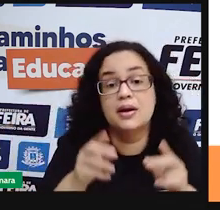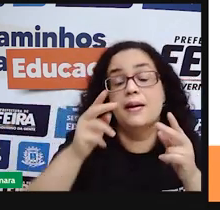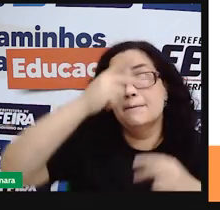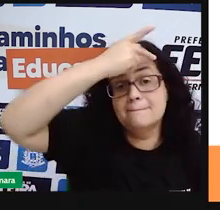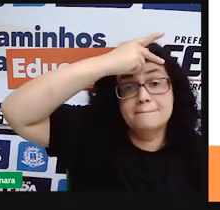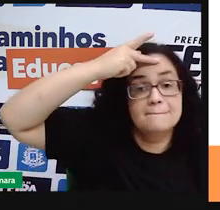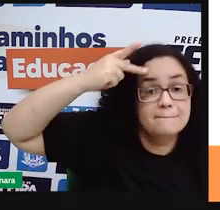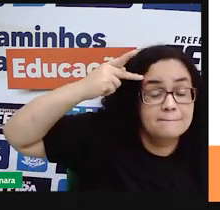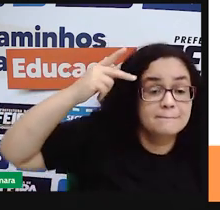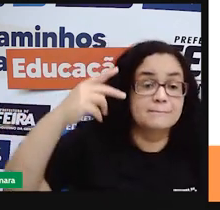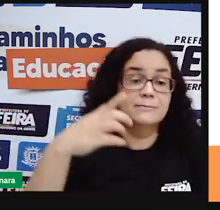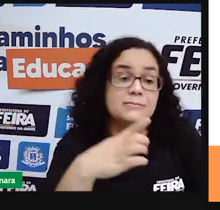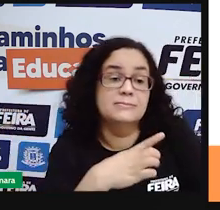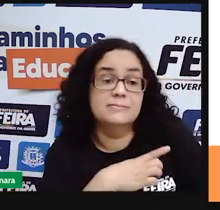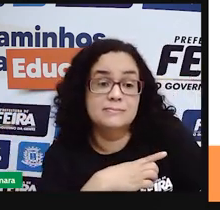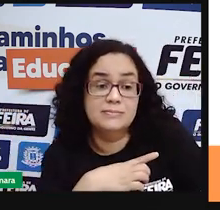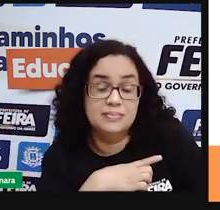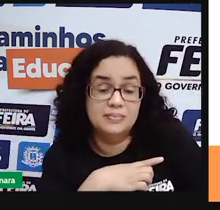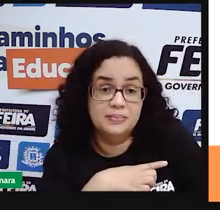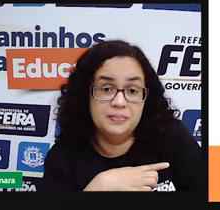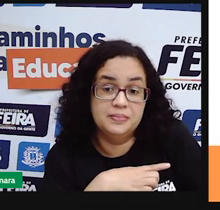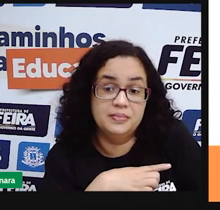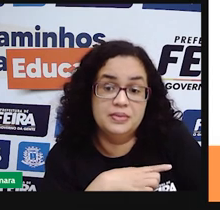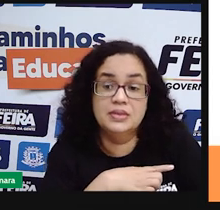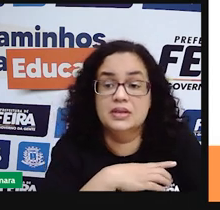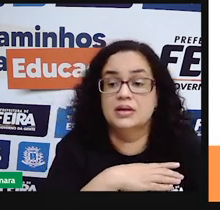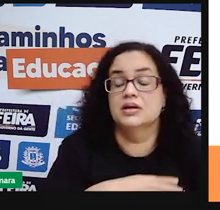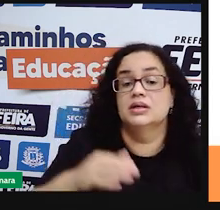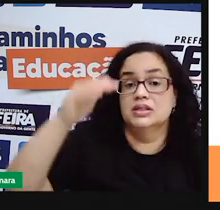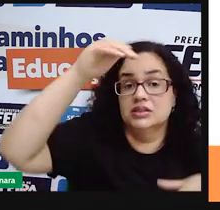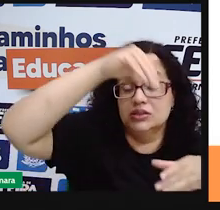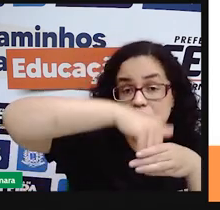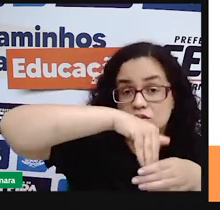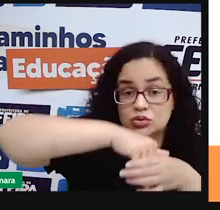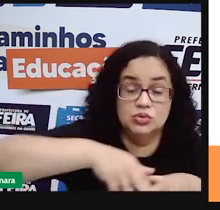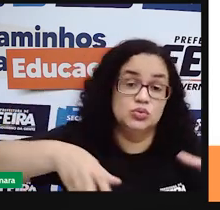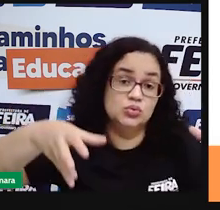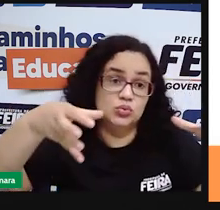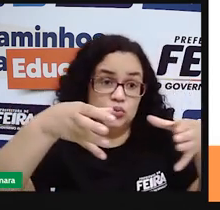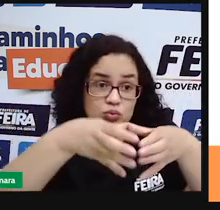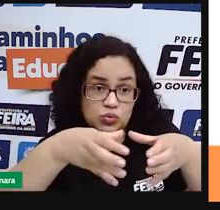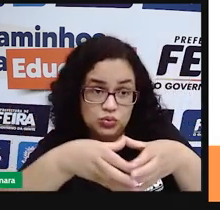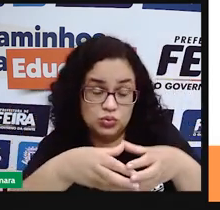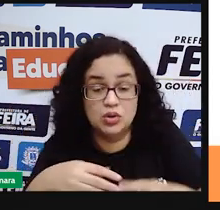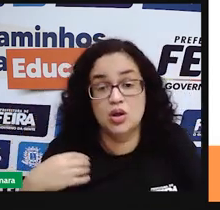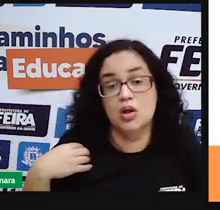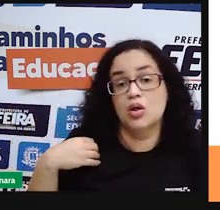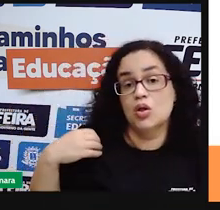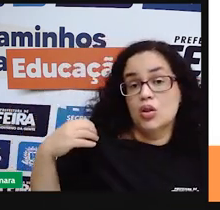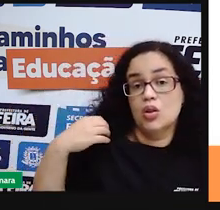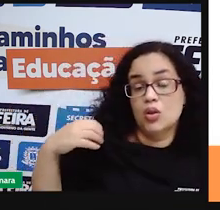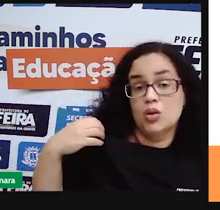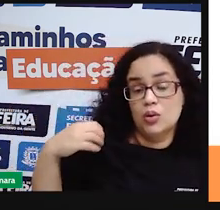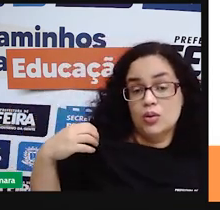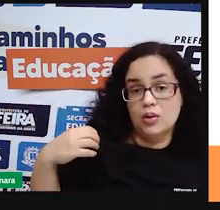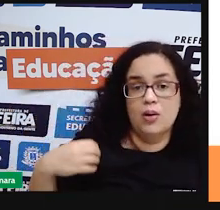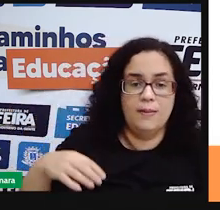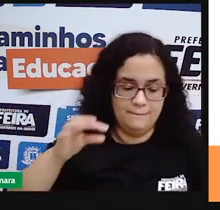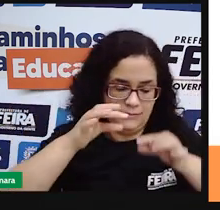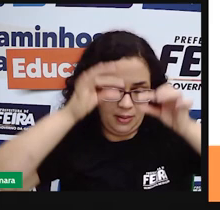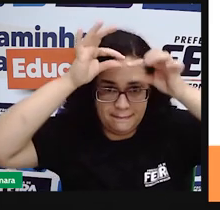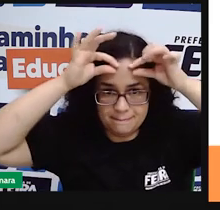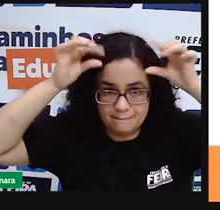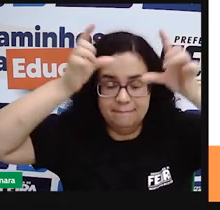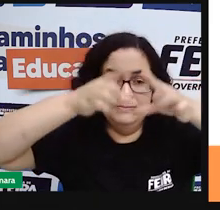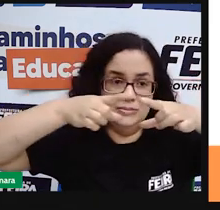os indígenas, eles precisam estar lá dentro da tribo, né? Sem roupa, com roupa de pena, vivendo da caça,